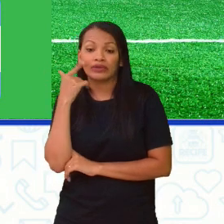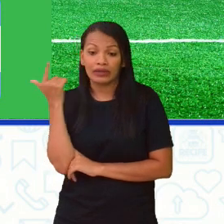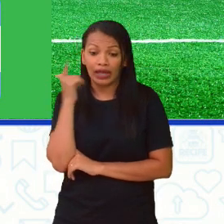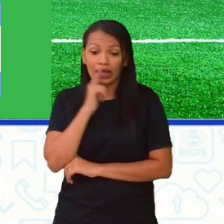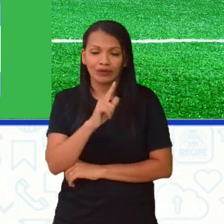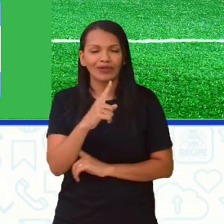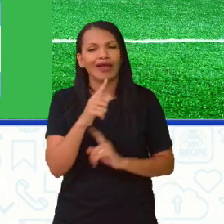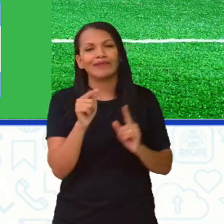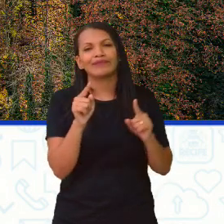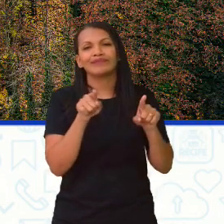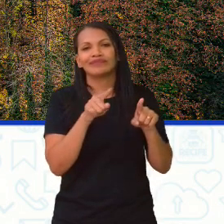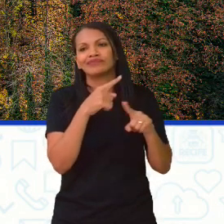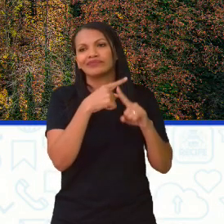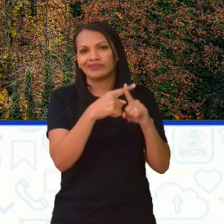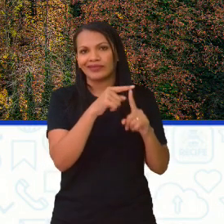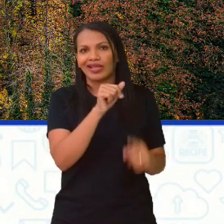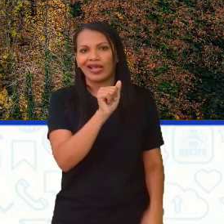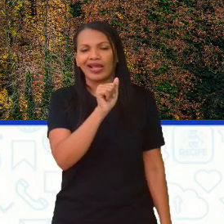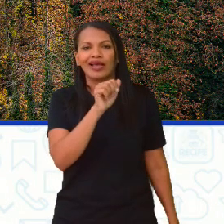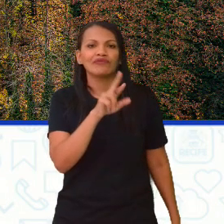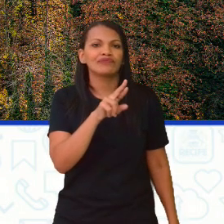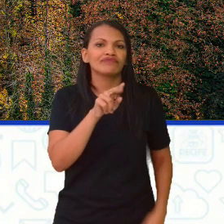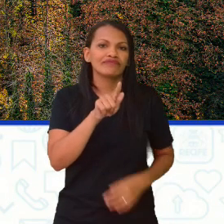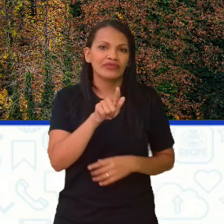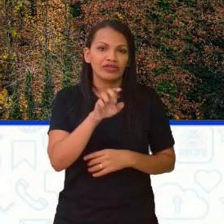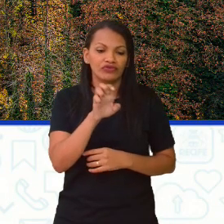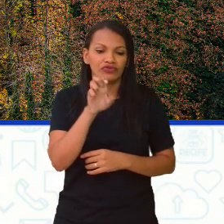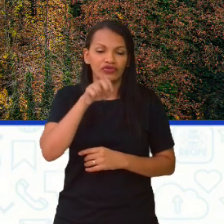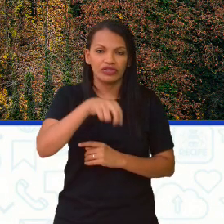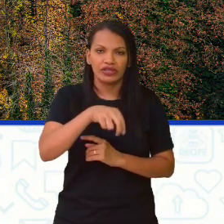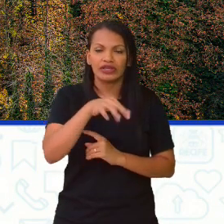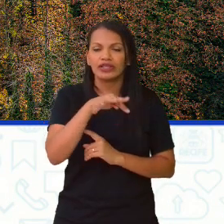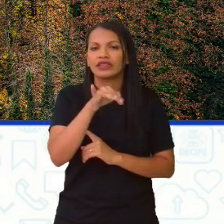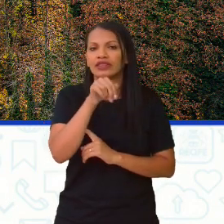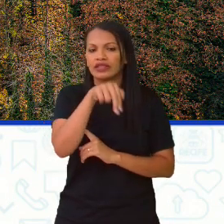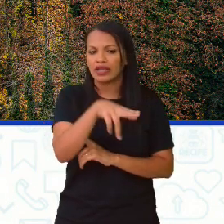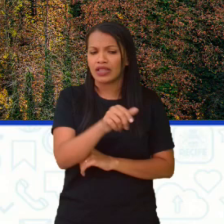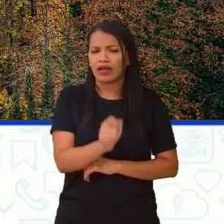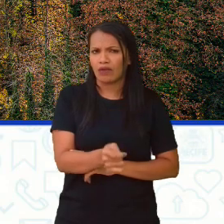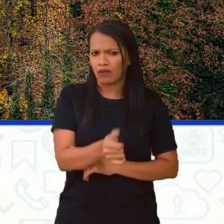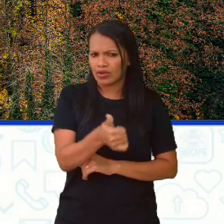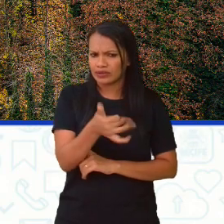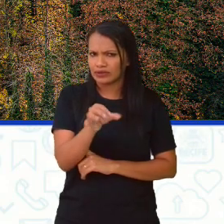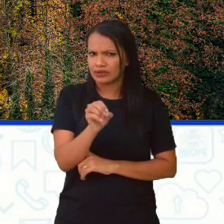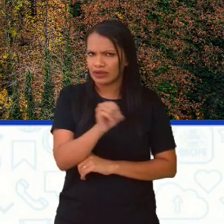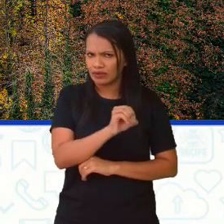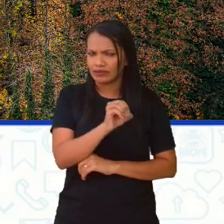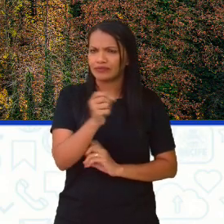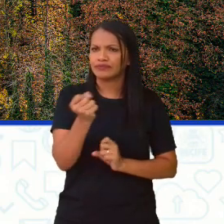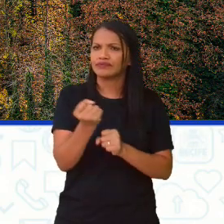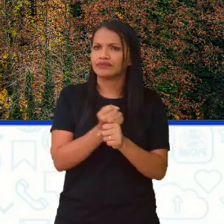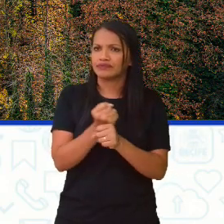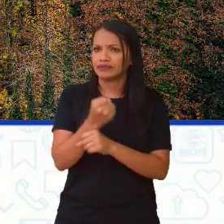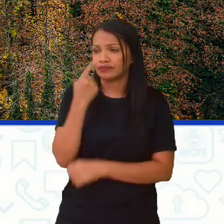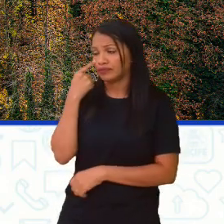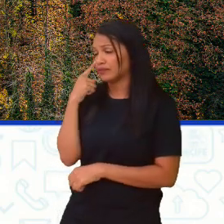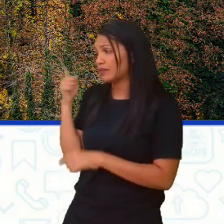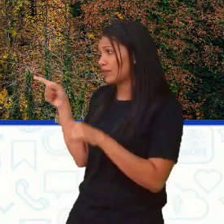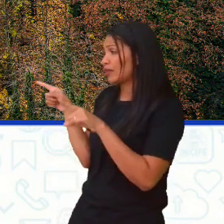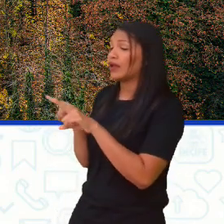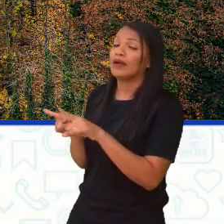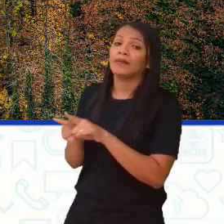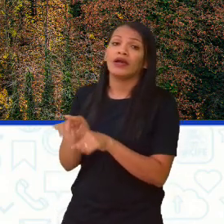faz um tempinho, né? Sim. Faz quase 100 anos, ó. Além de supervisionar os campeonatos, a FIFA também é